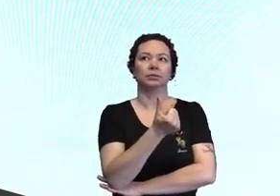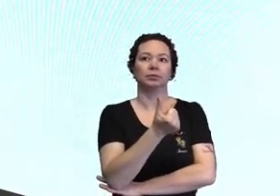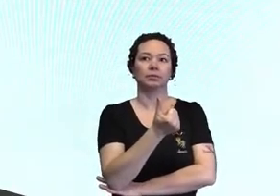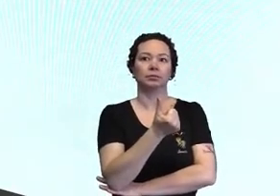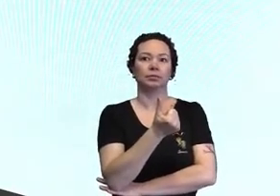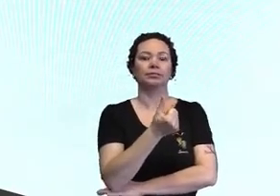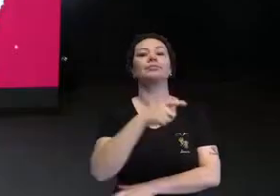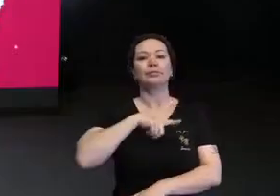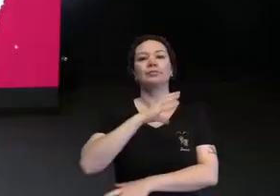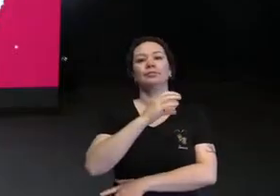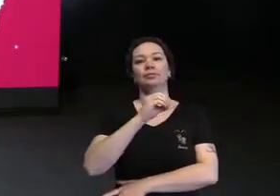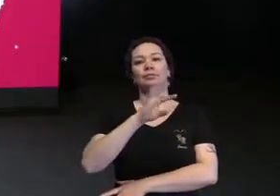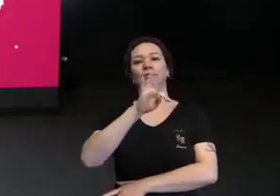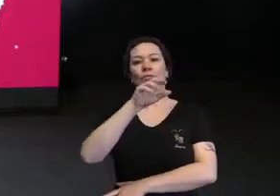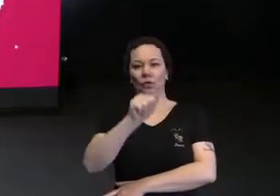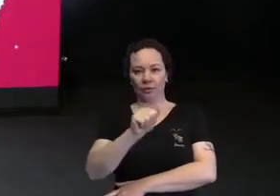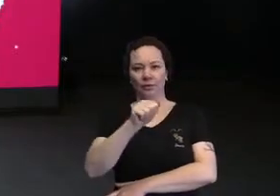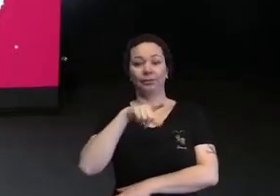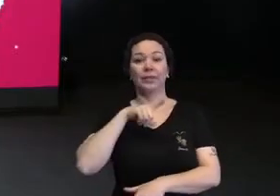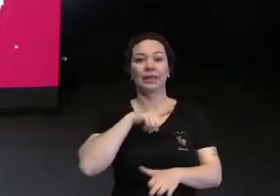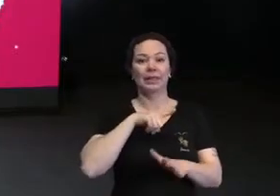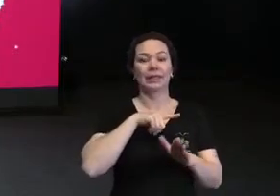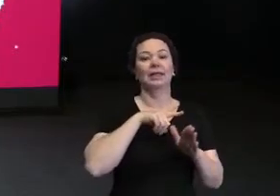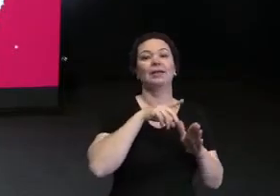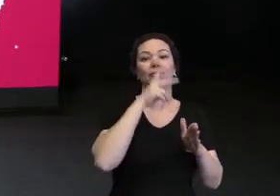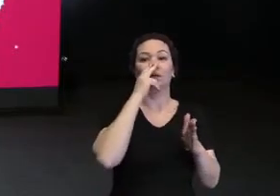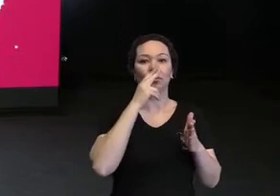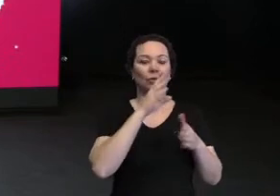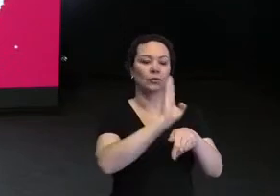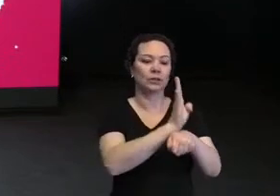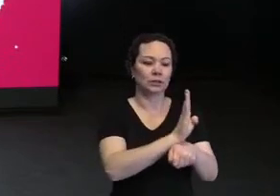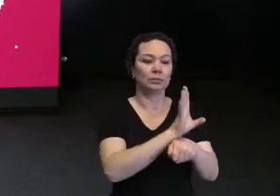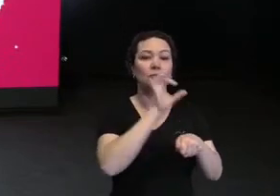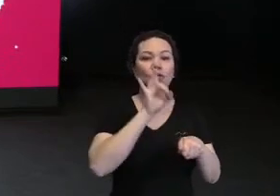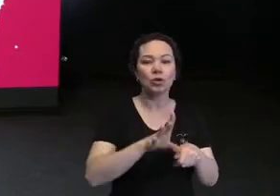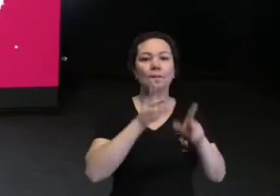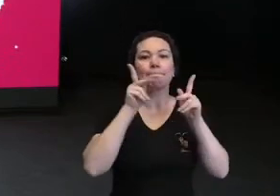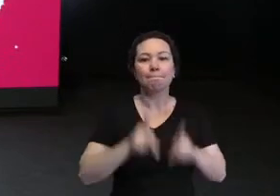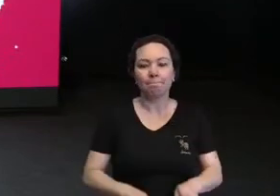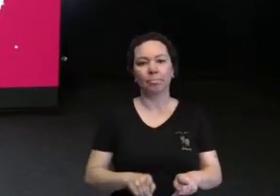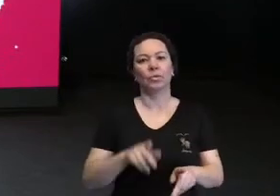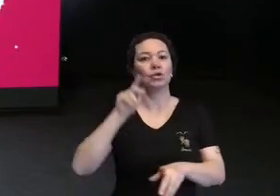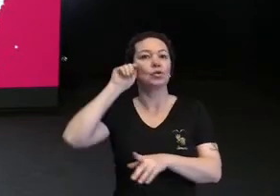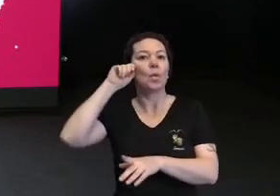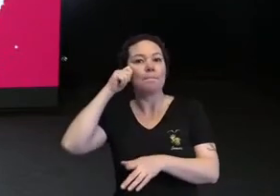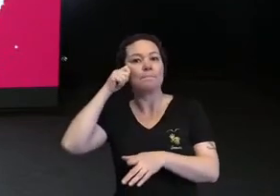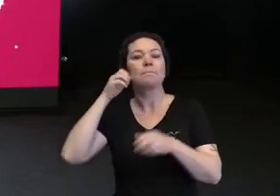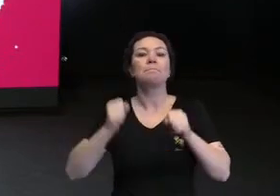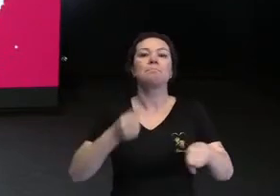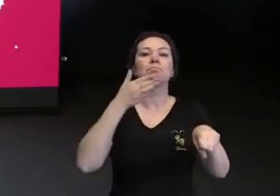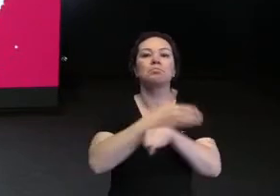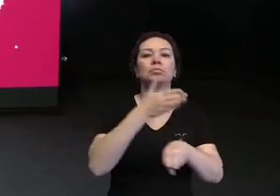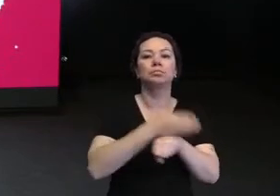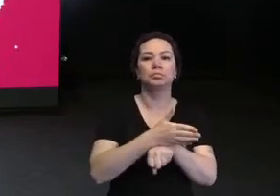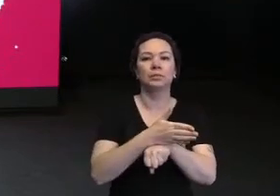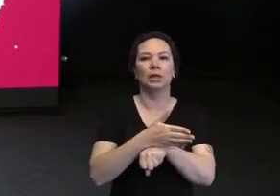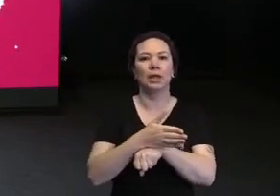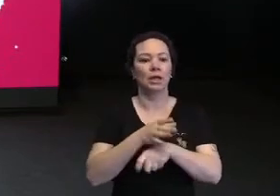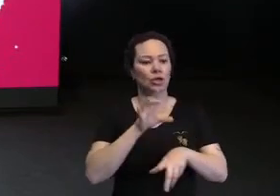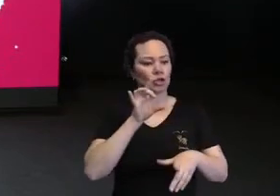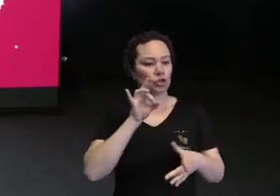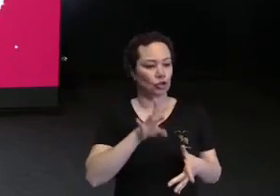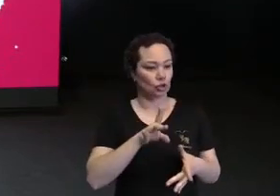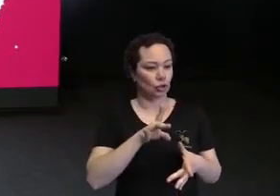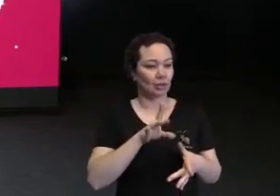teve uma cota, um edital de cinema só para pessoas pretas. E aí eu pensei, cara, se é um edital para pessoas pretas,